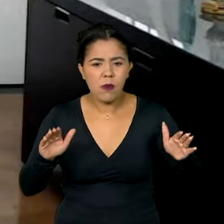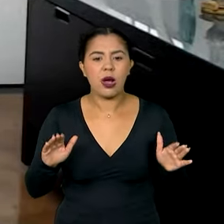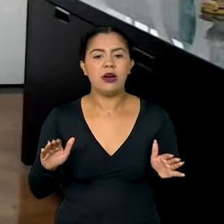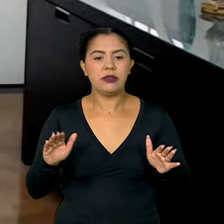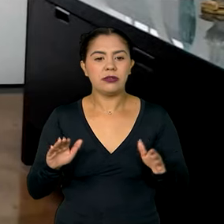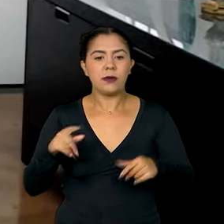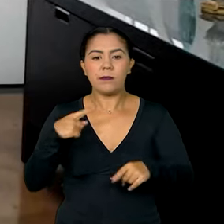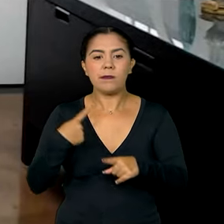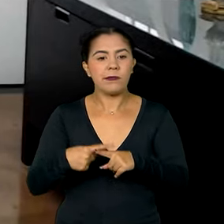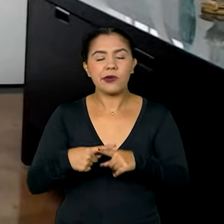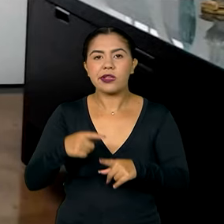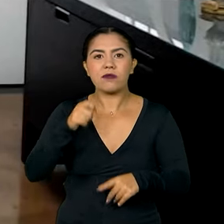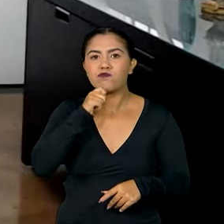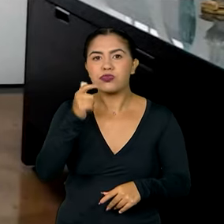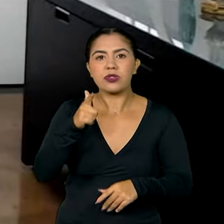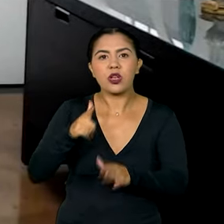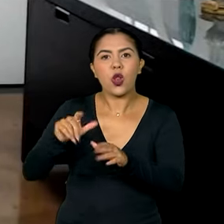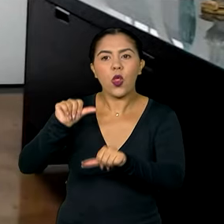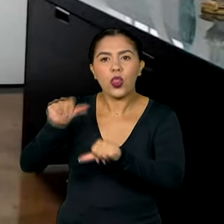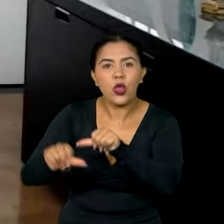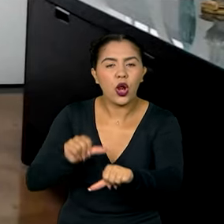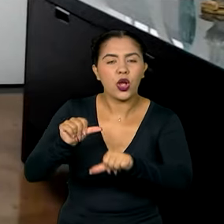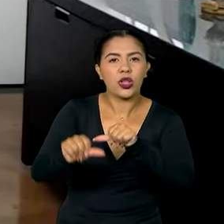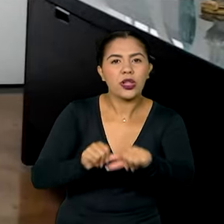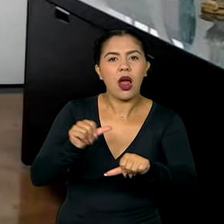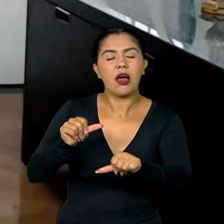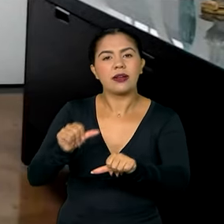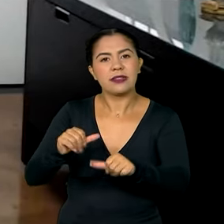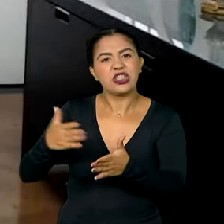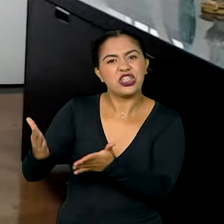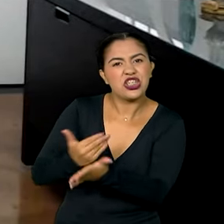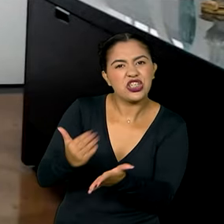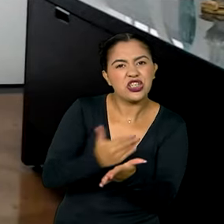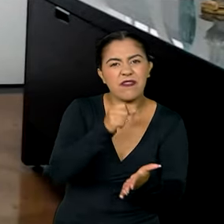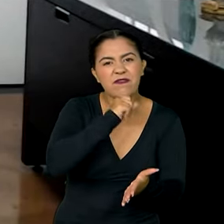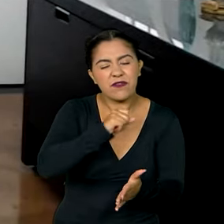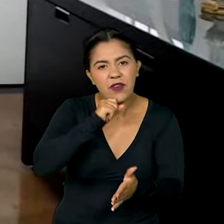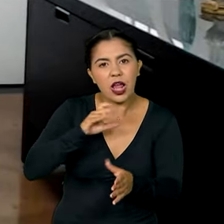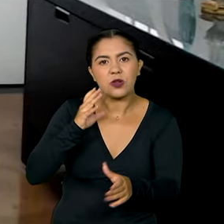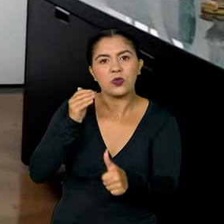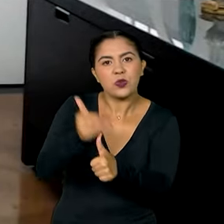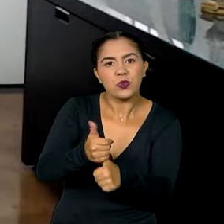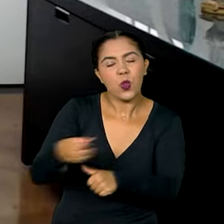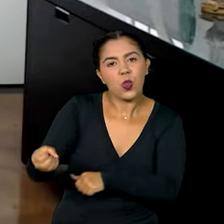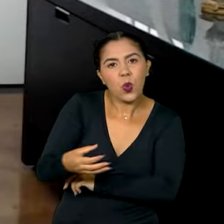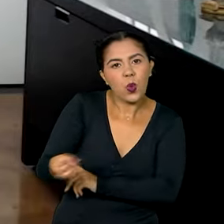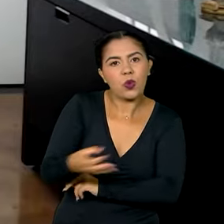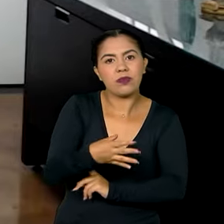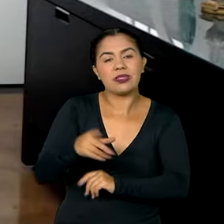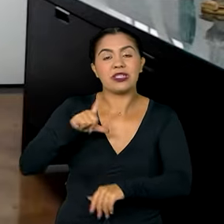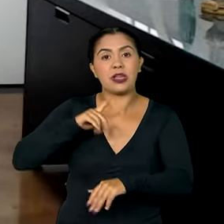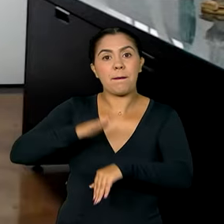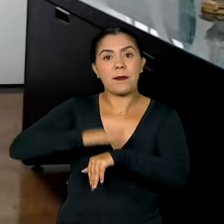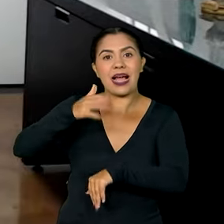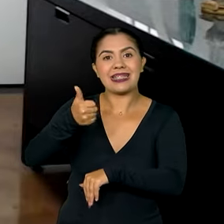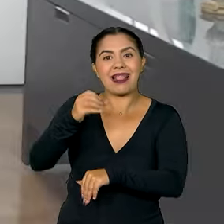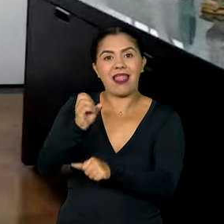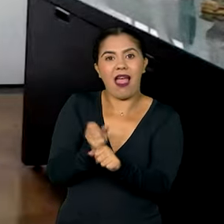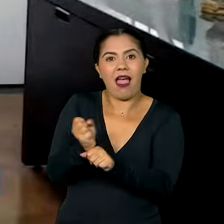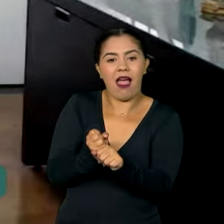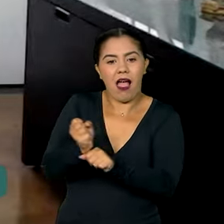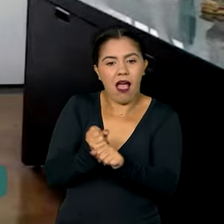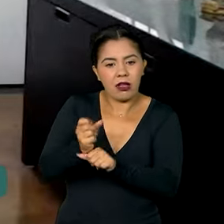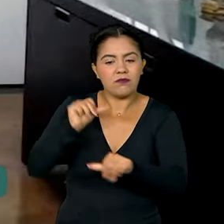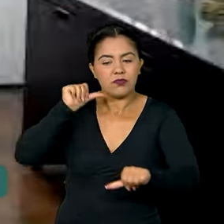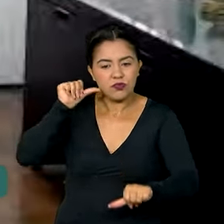uma troca regular desses ônibus. Passamos aí da média de 10 anos de uso. A nossa frota está envelhecida.